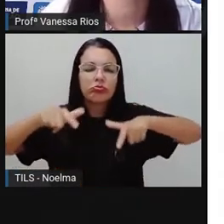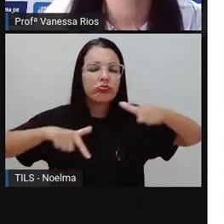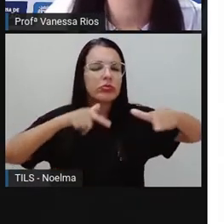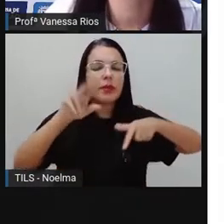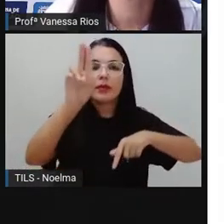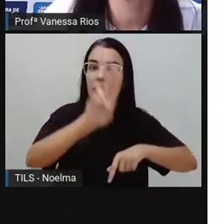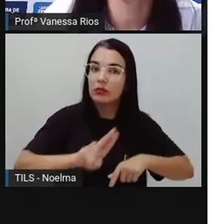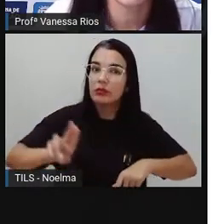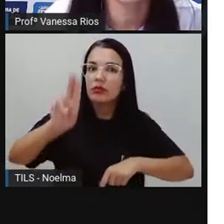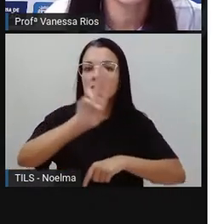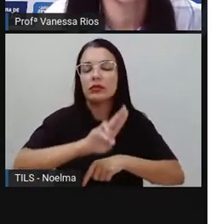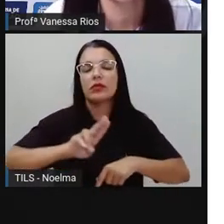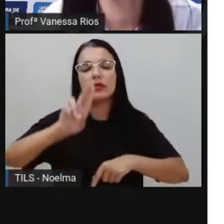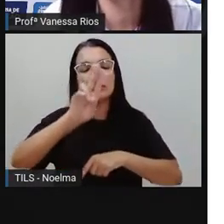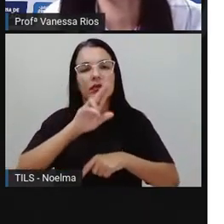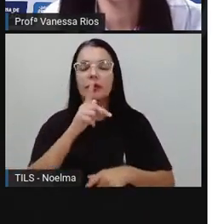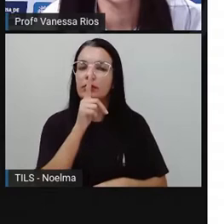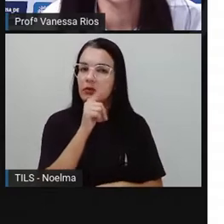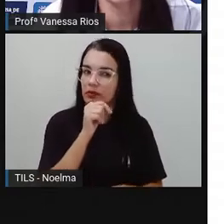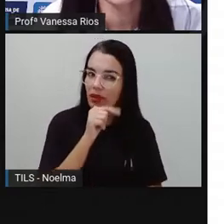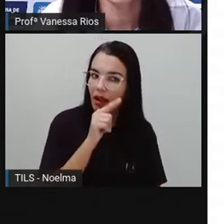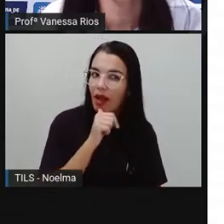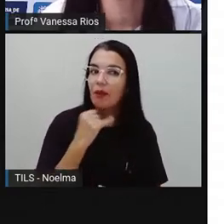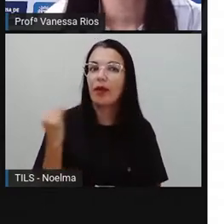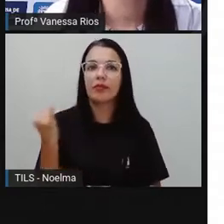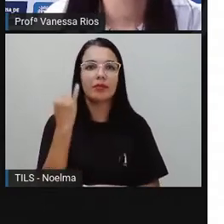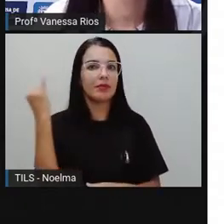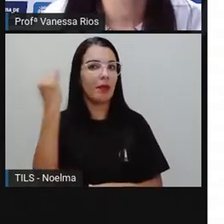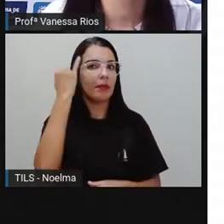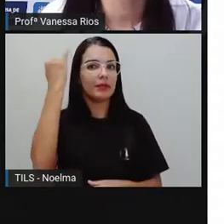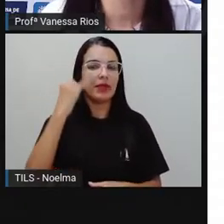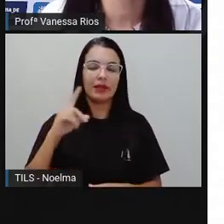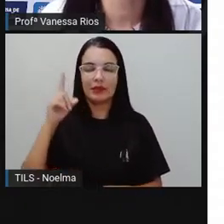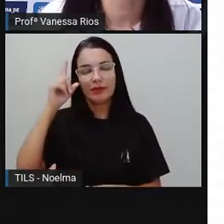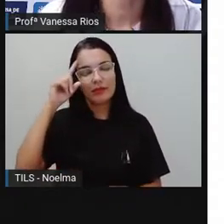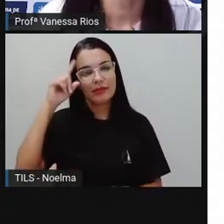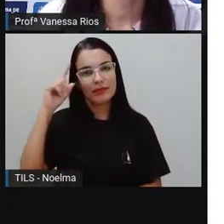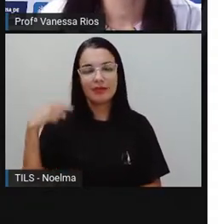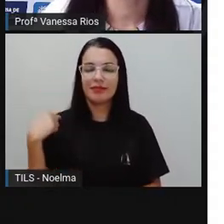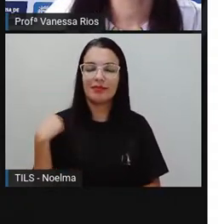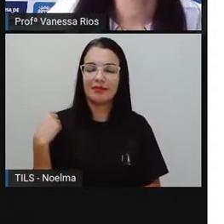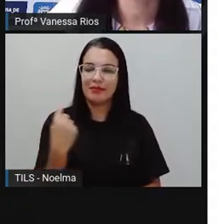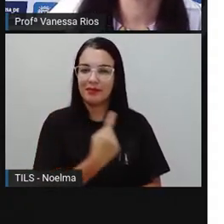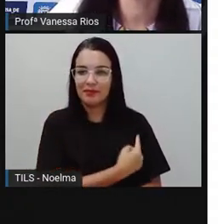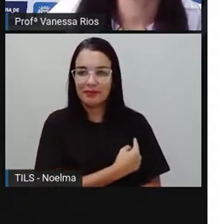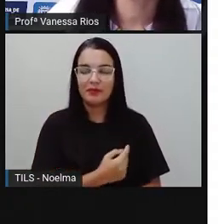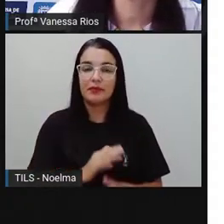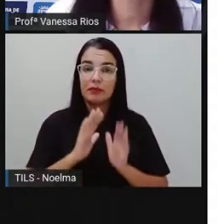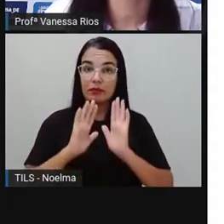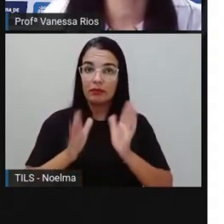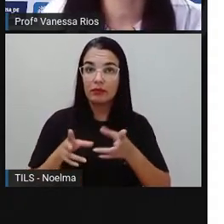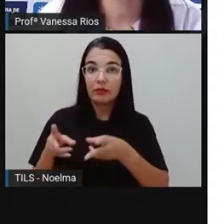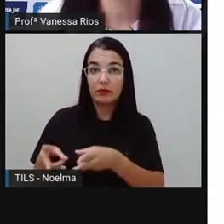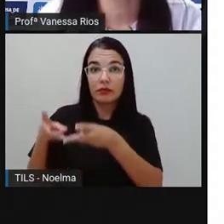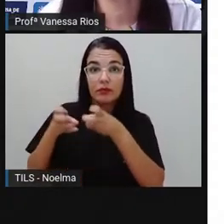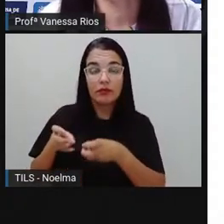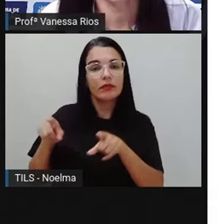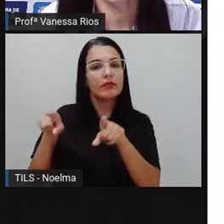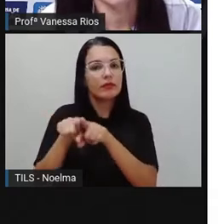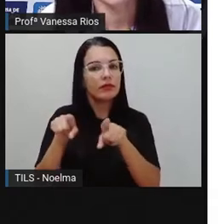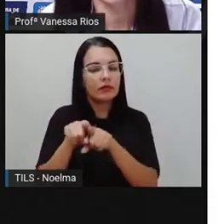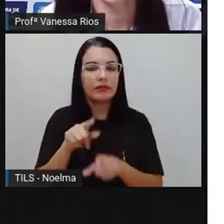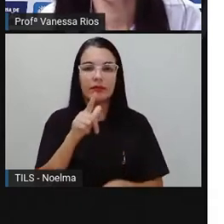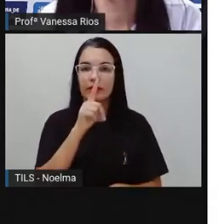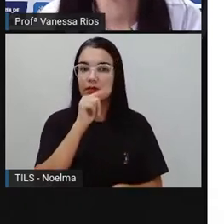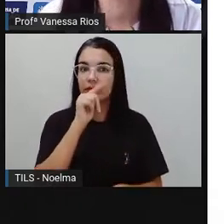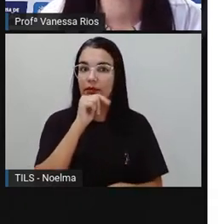utilizamos esse material tão importante em nosso dia a dia. E a gente já percebeu aí que a água pode